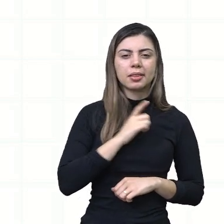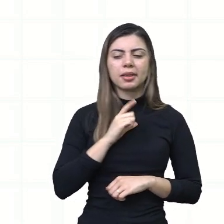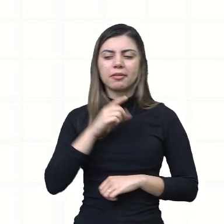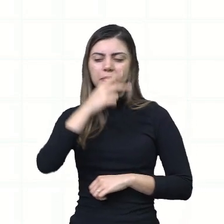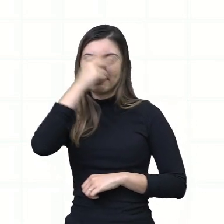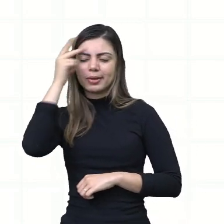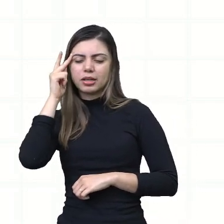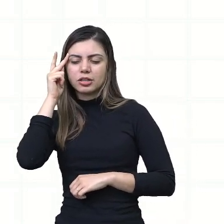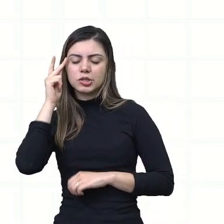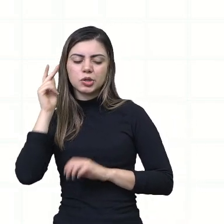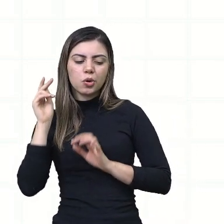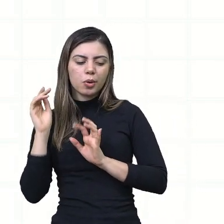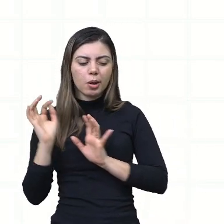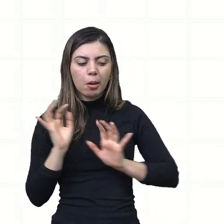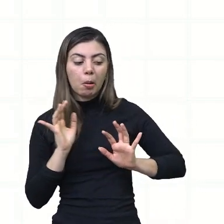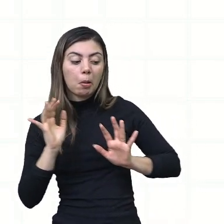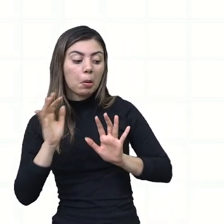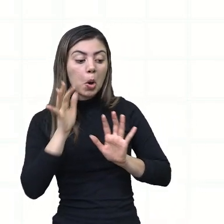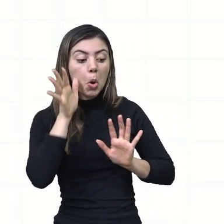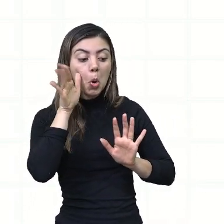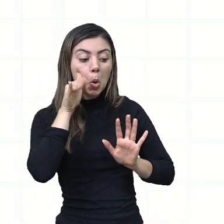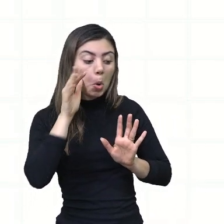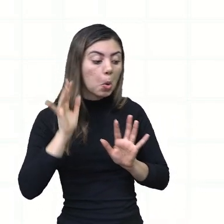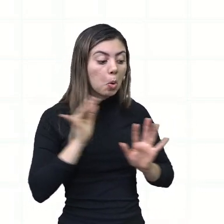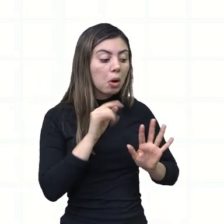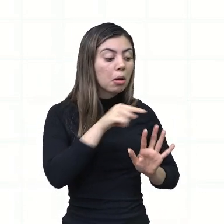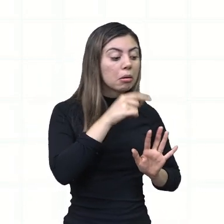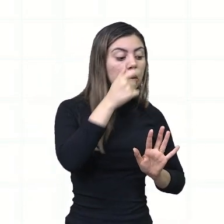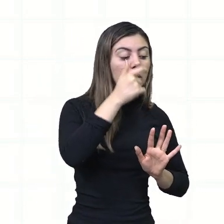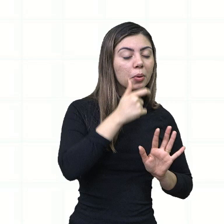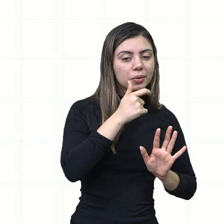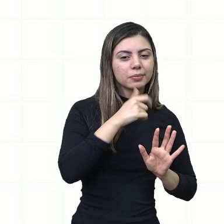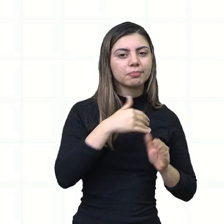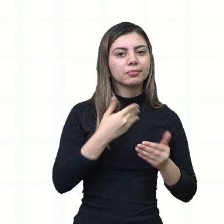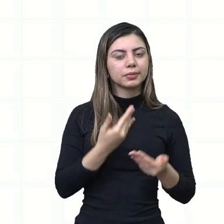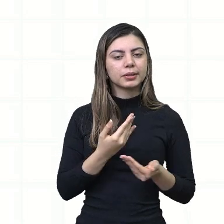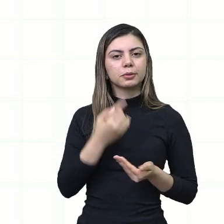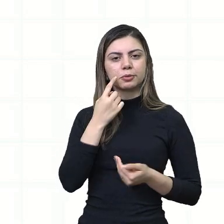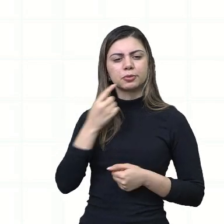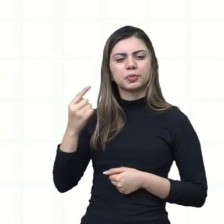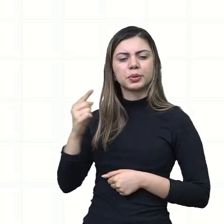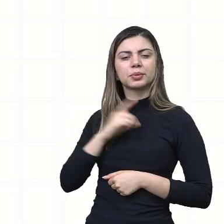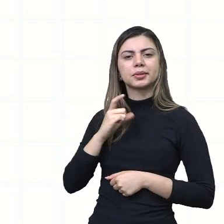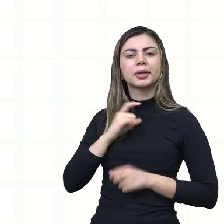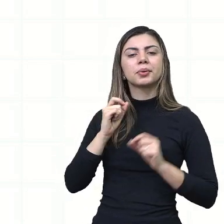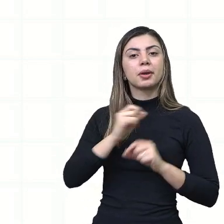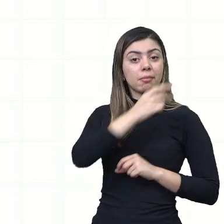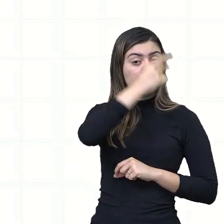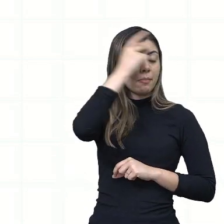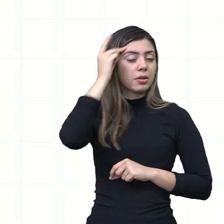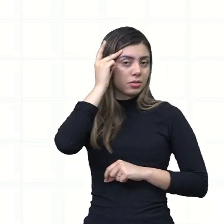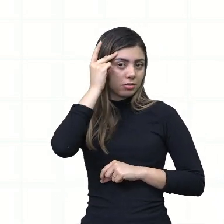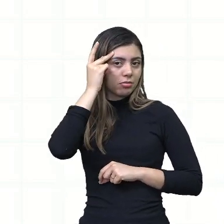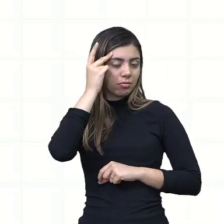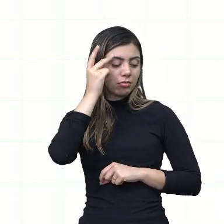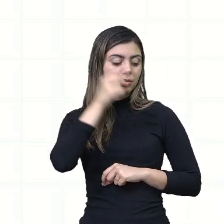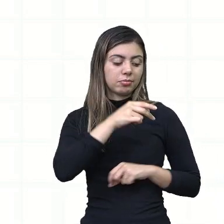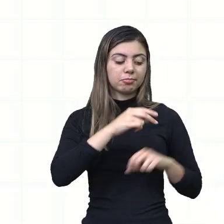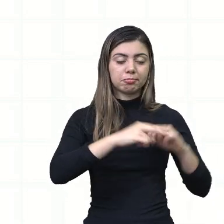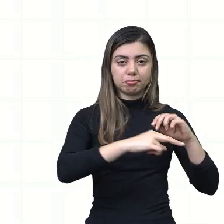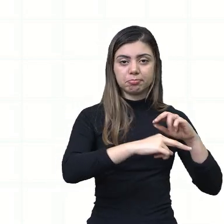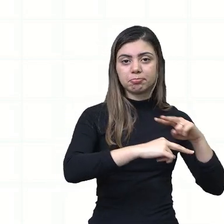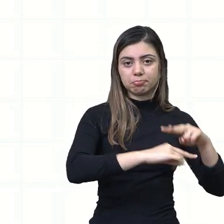gente espiar-lhe a cara. Pois bem, nós temos uma pessoa que está morta. E pelo que